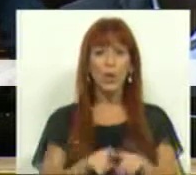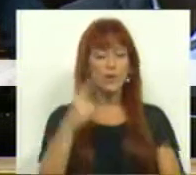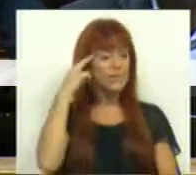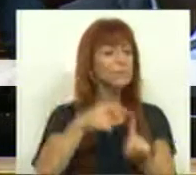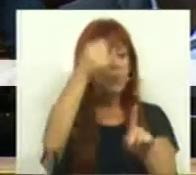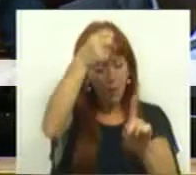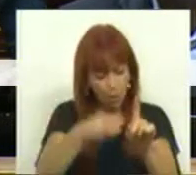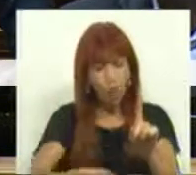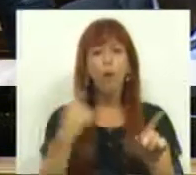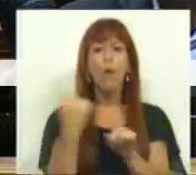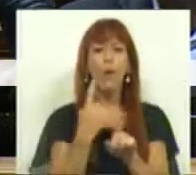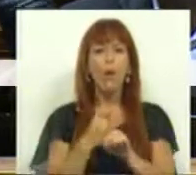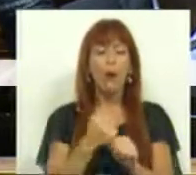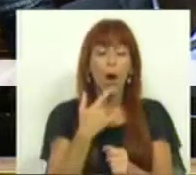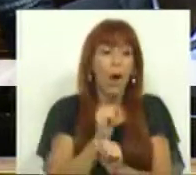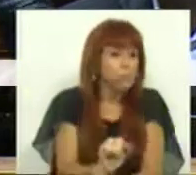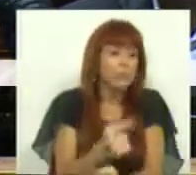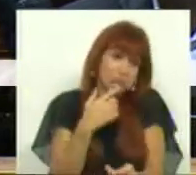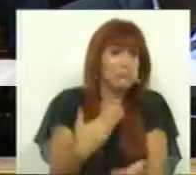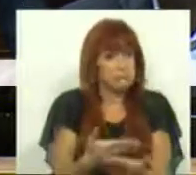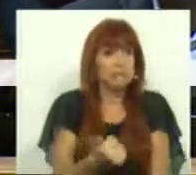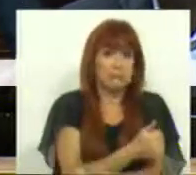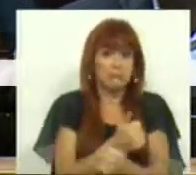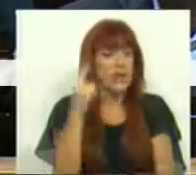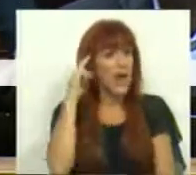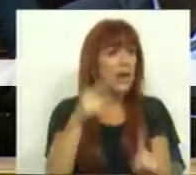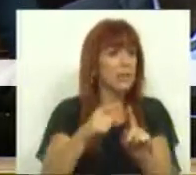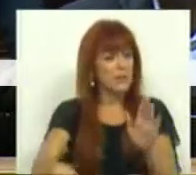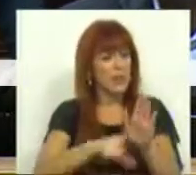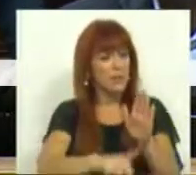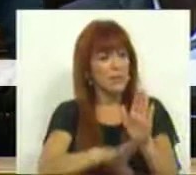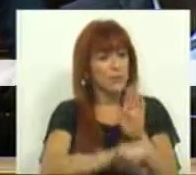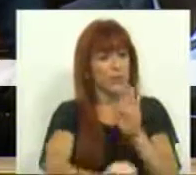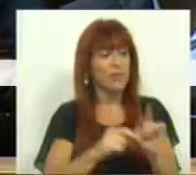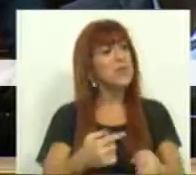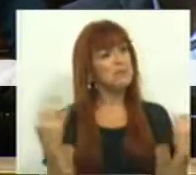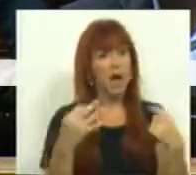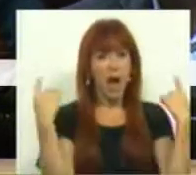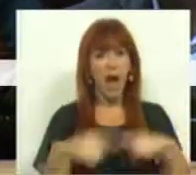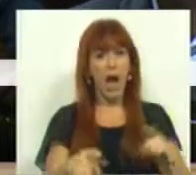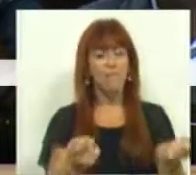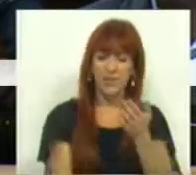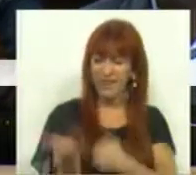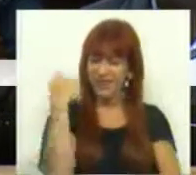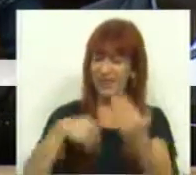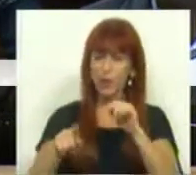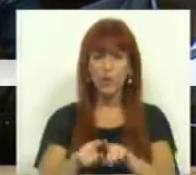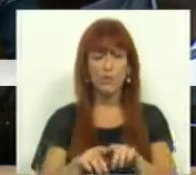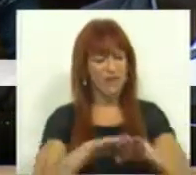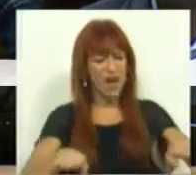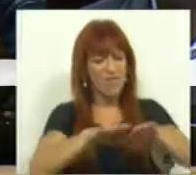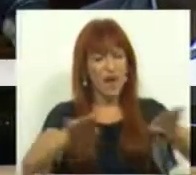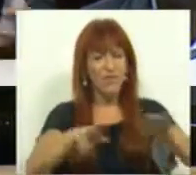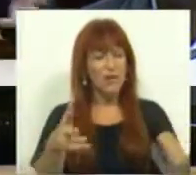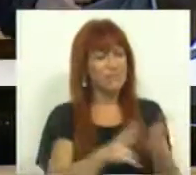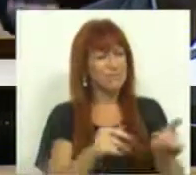intenções irrecusáveis e generosas. Portanto, a intenção da proposta de lei é com certeza tirar fardos